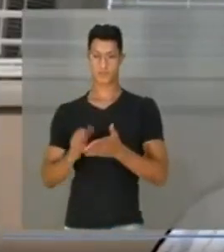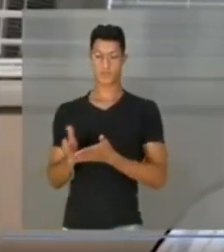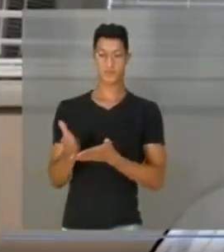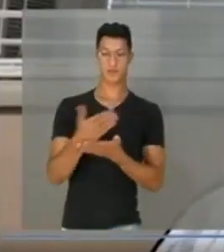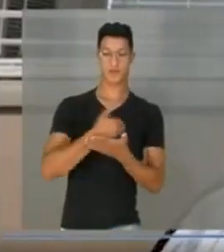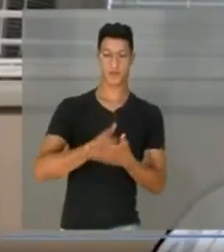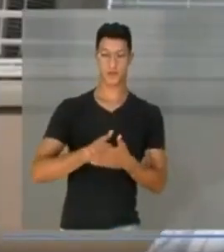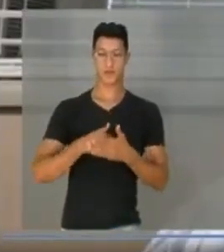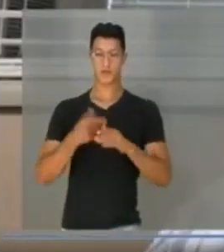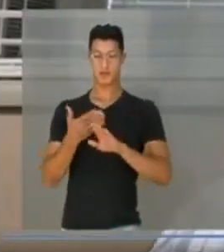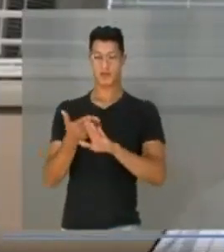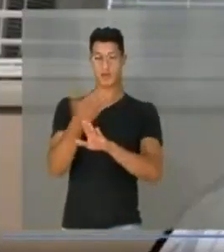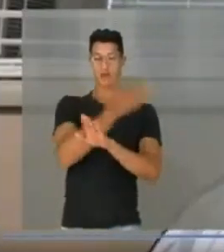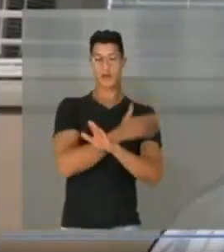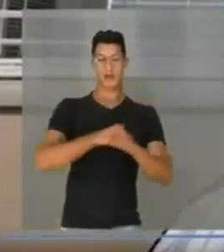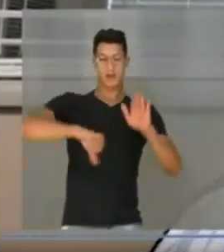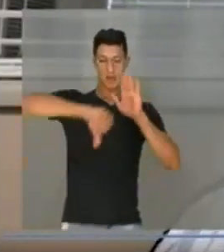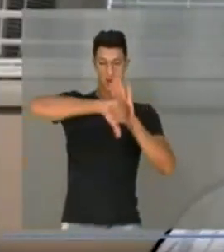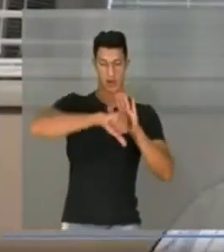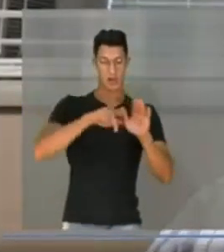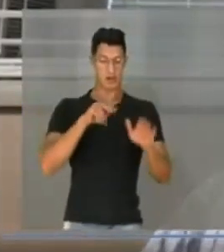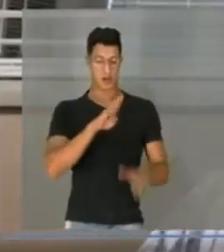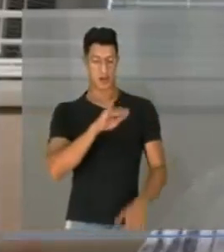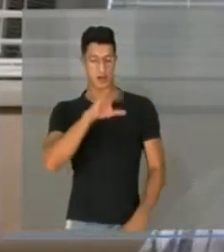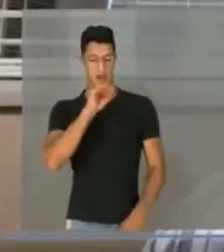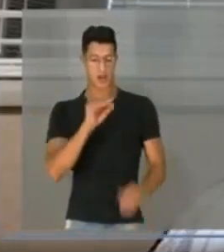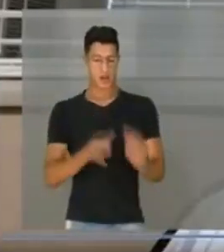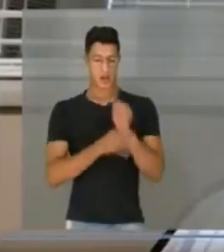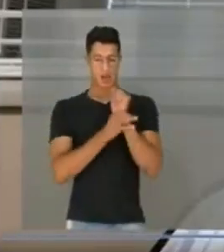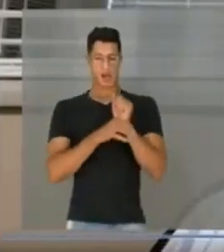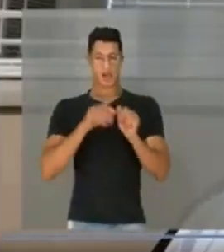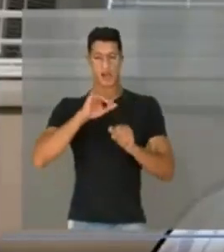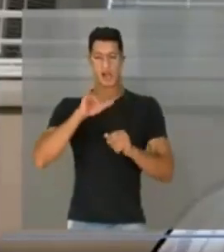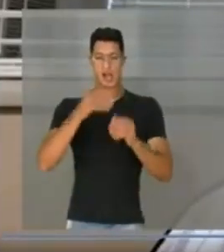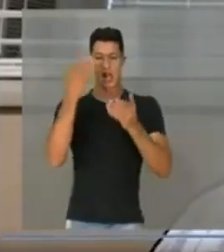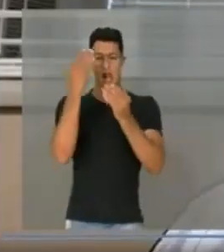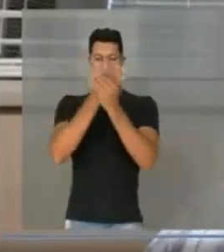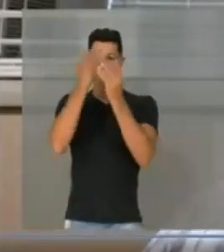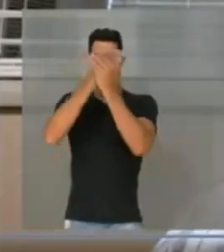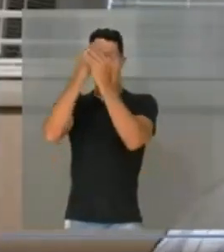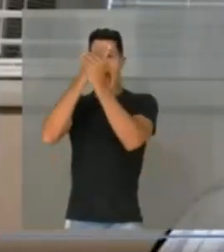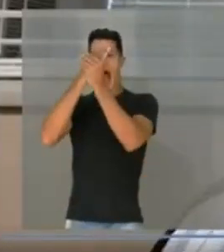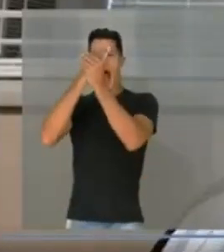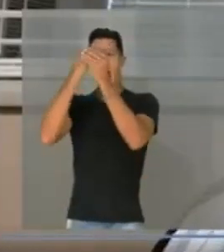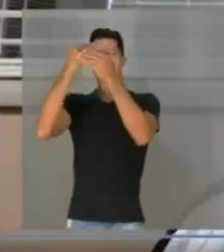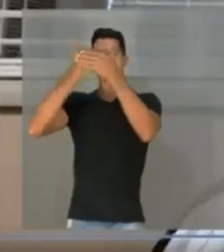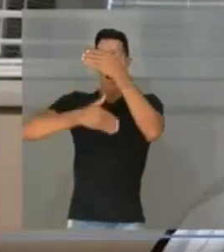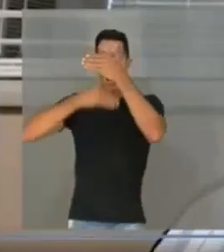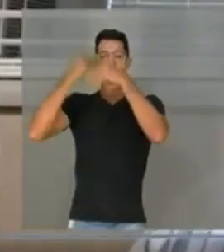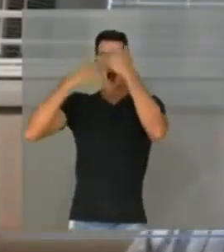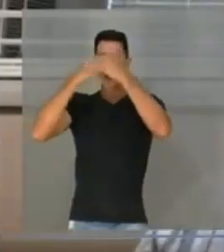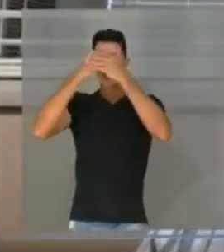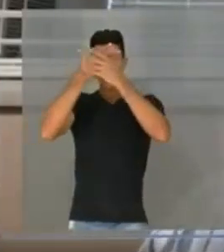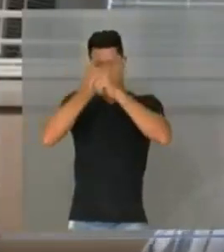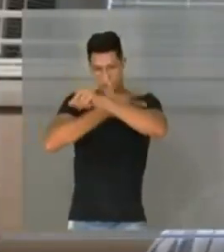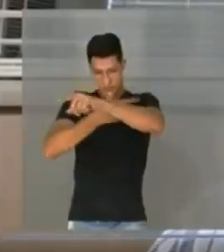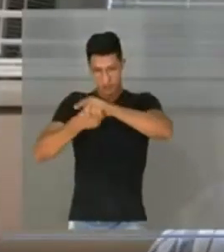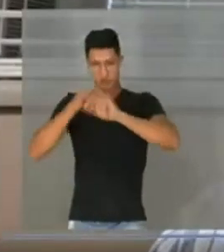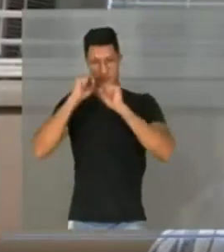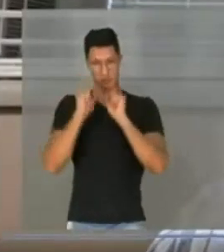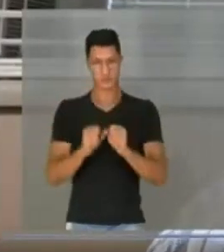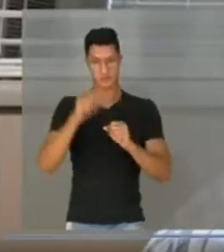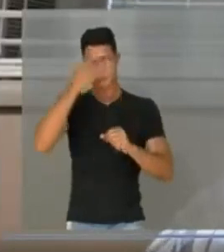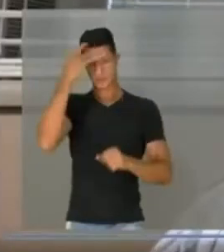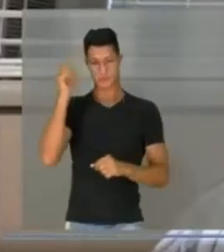os antecedentes criminais, vai ter uma prova de biossegurança, uma prova de jurisprudência, passando em todos esses exames, é que sim,